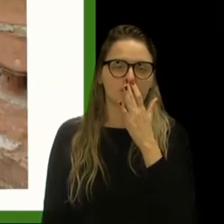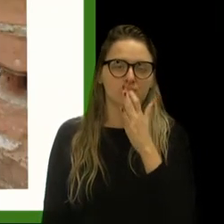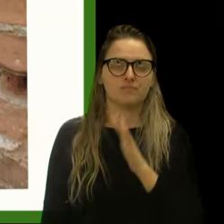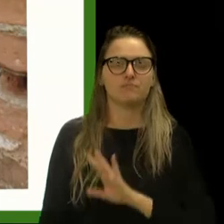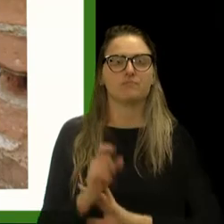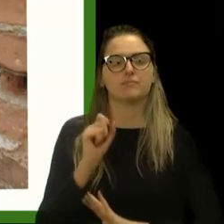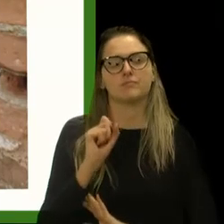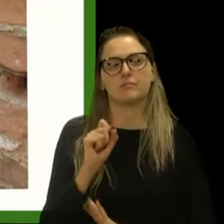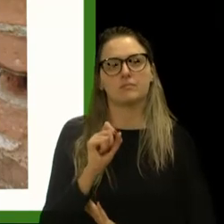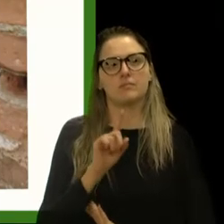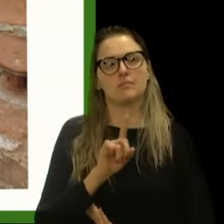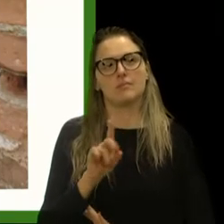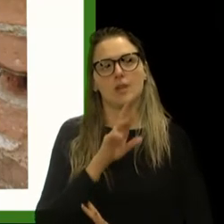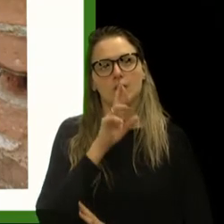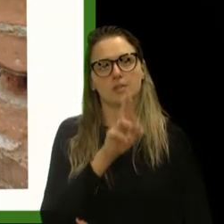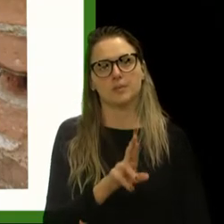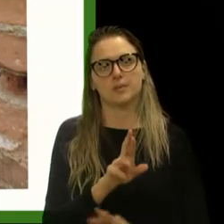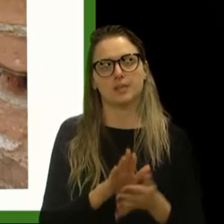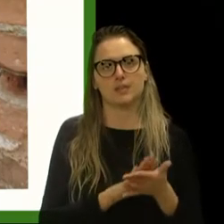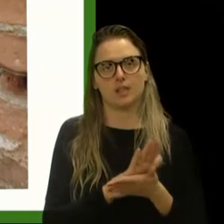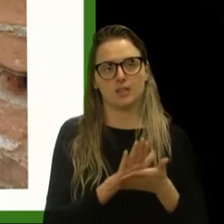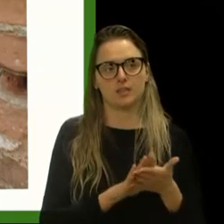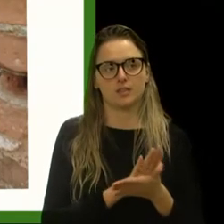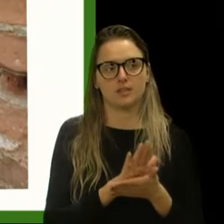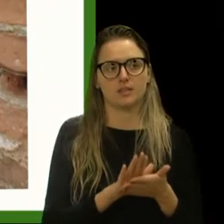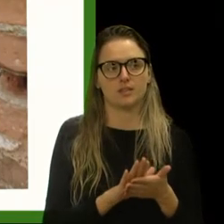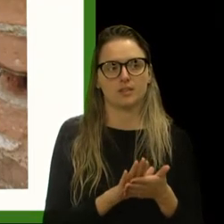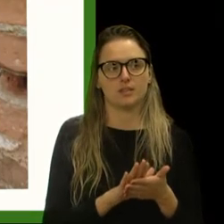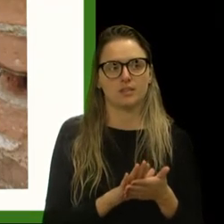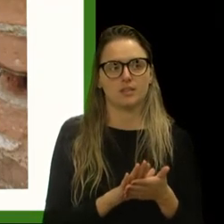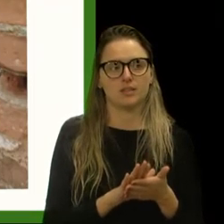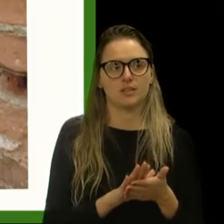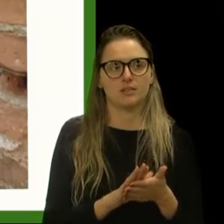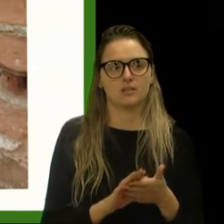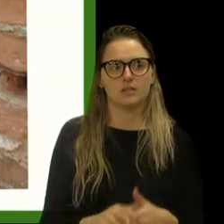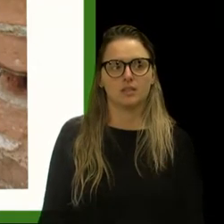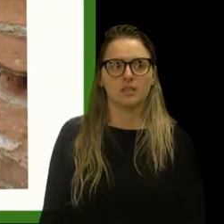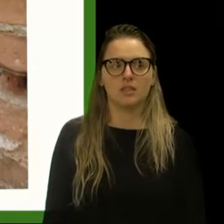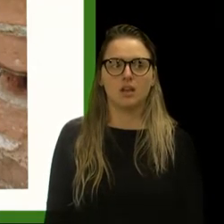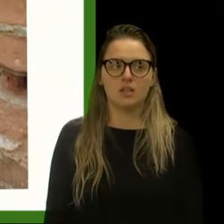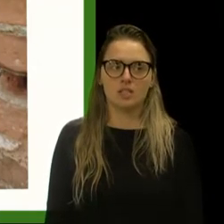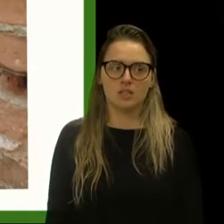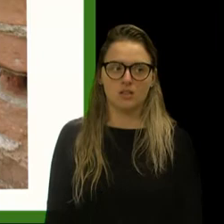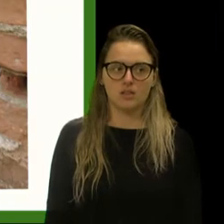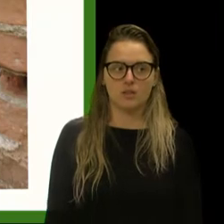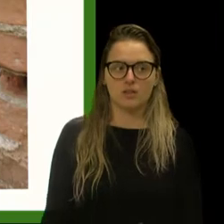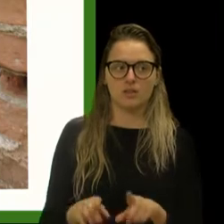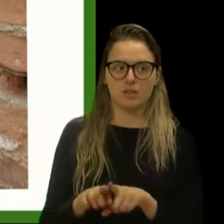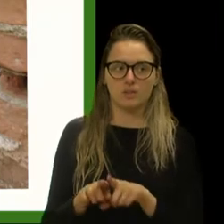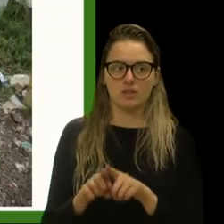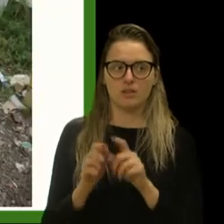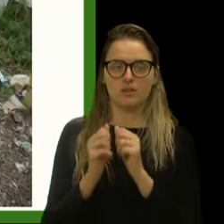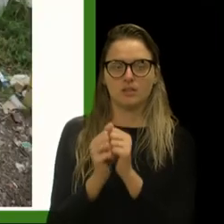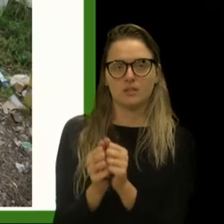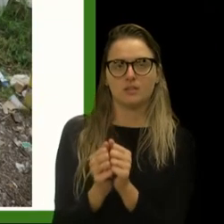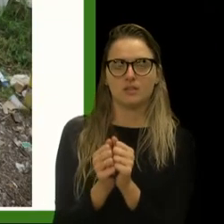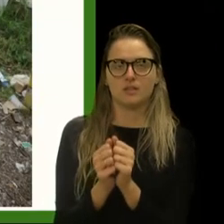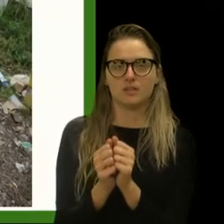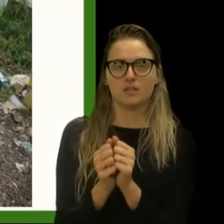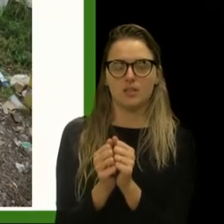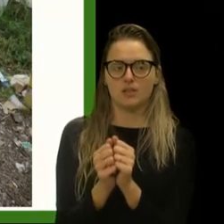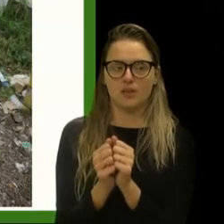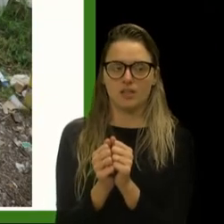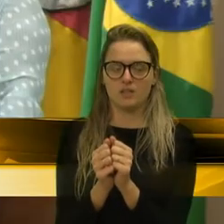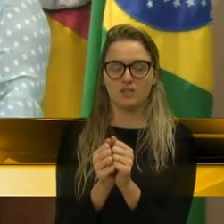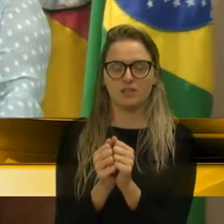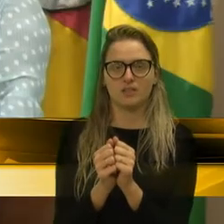ninguém me respondeu, ninguém deu bola, ninguém está nem aí para que está acontecendo. Permite a